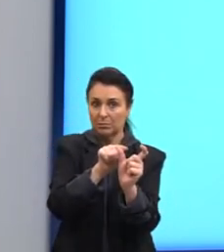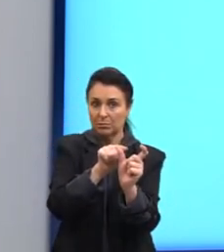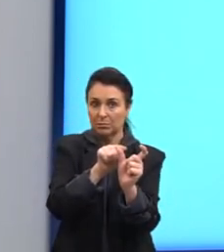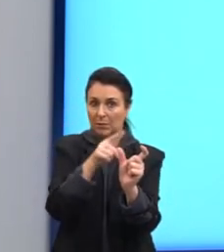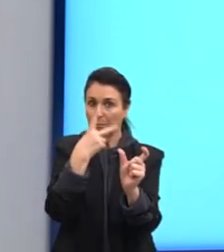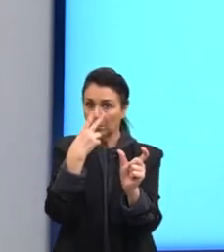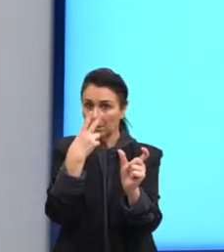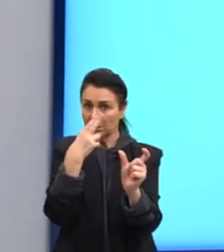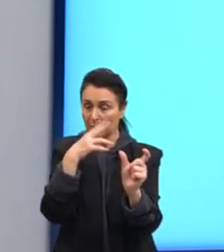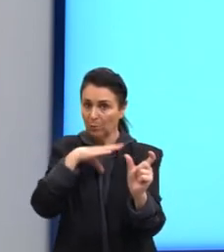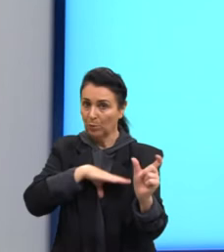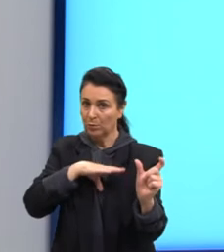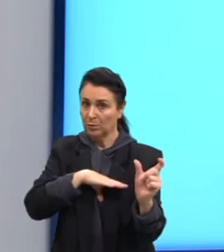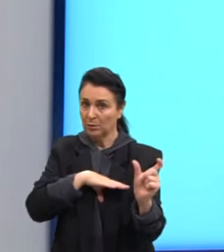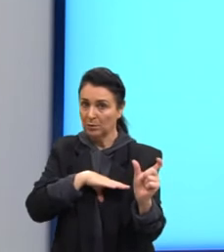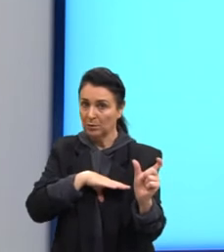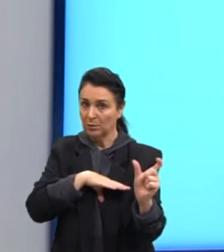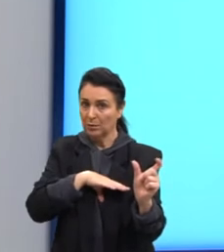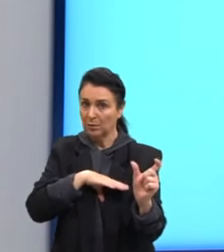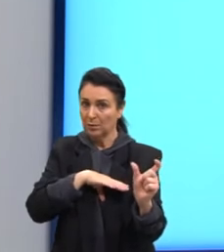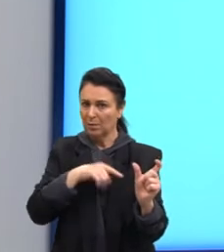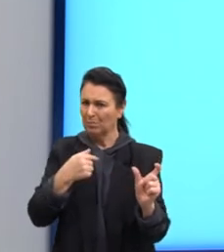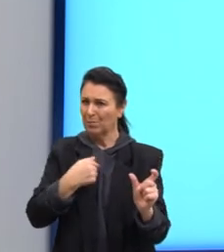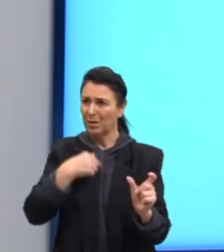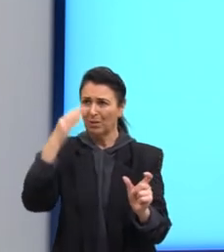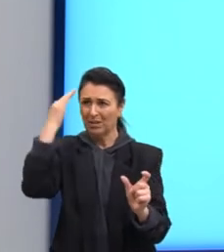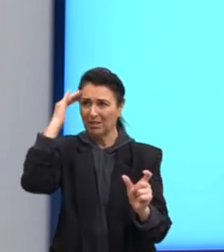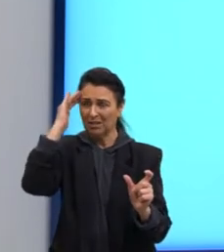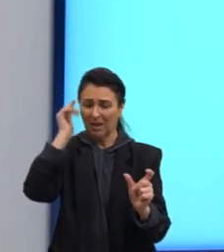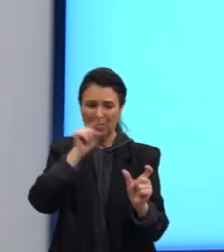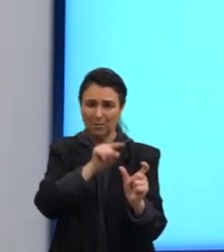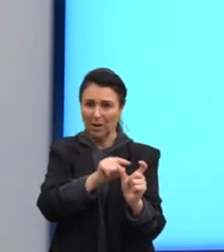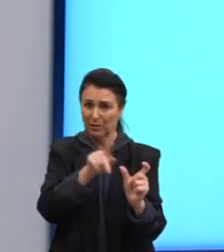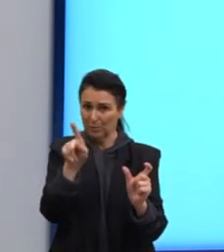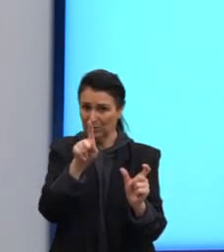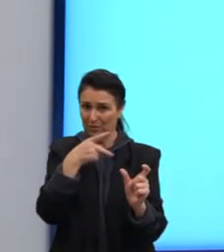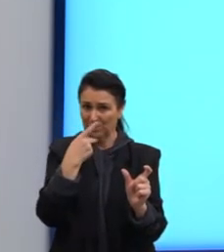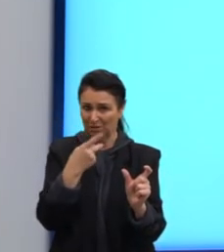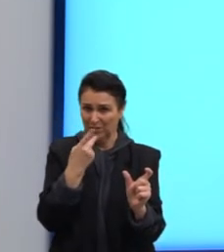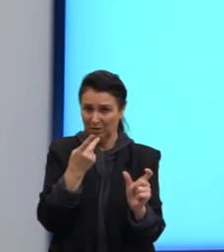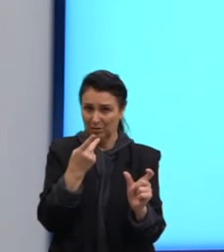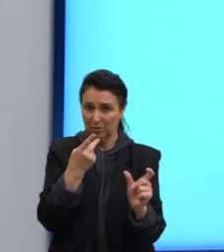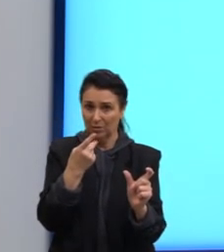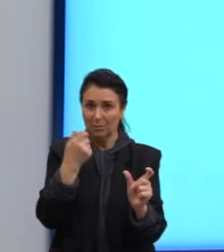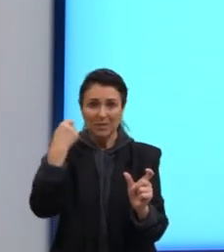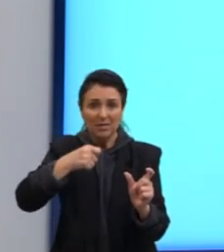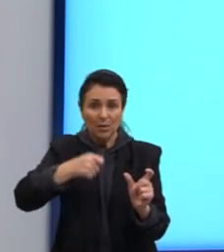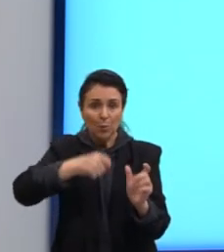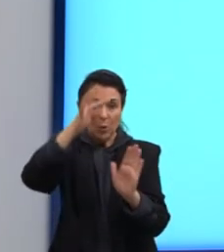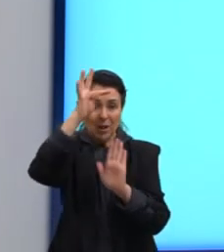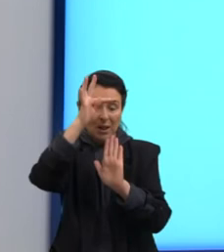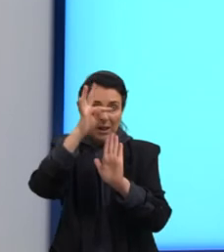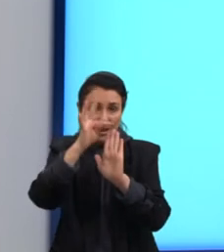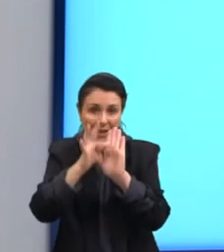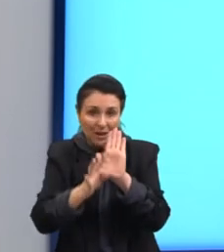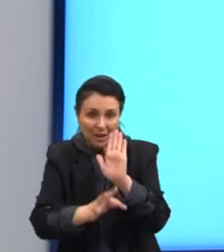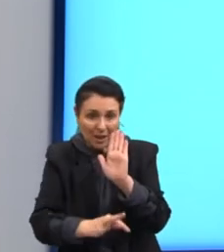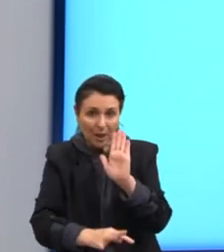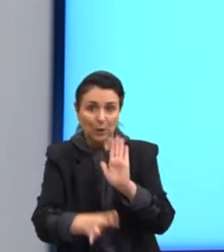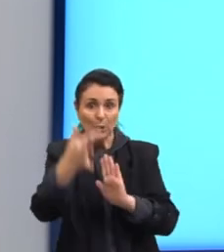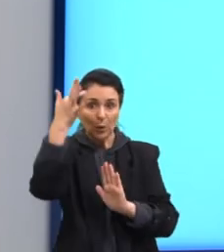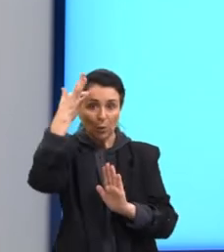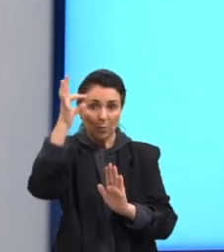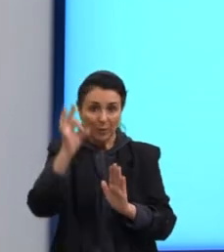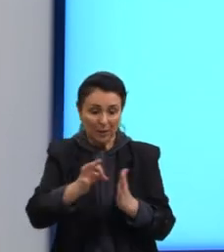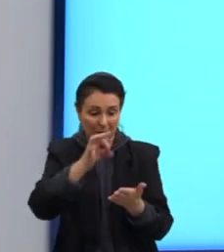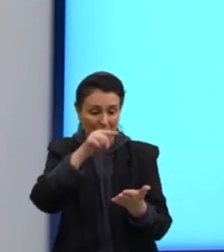parecida com o português. Bom, pra eu entender a palavra fault, eu vou ter que entender o texto, o pequeno texto. Certo?